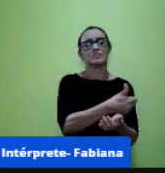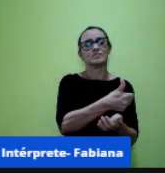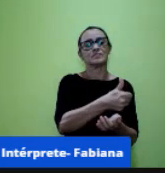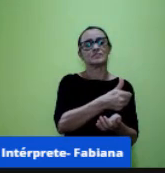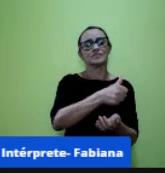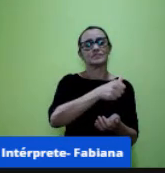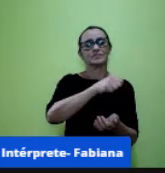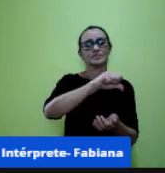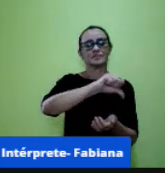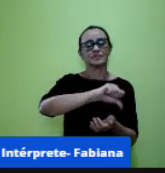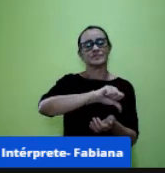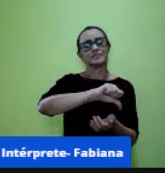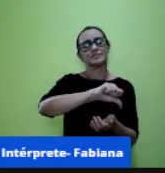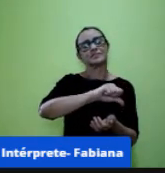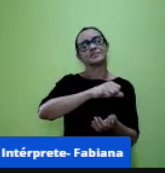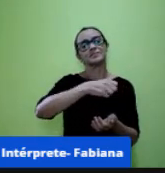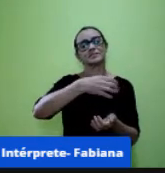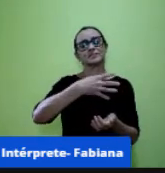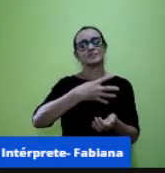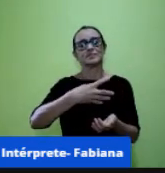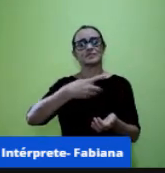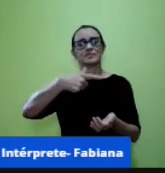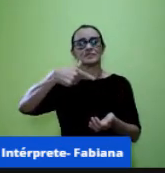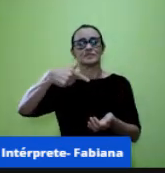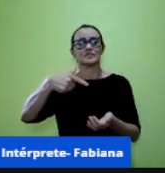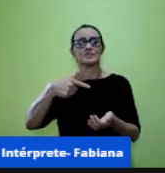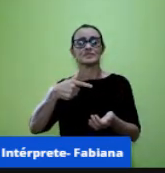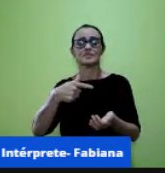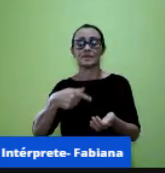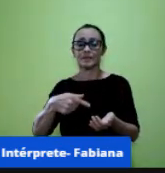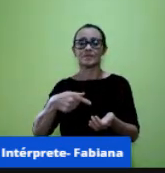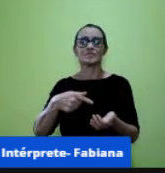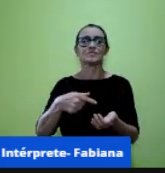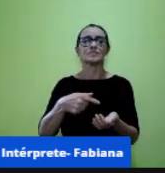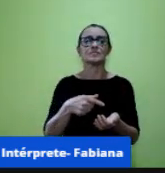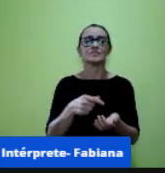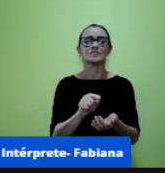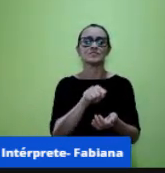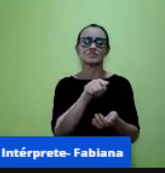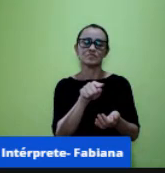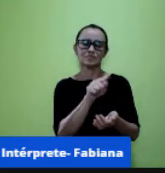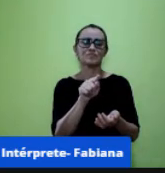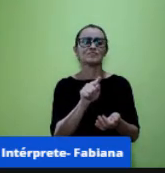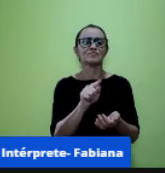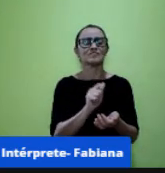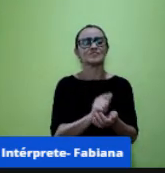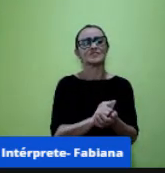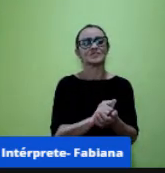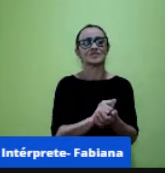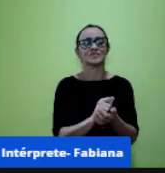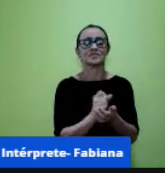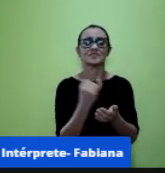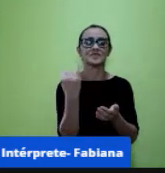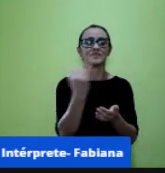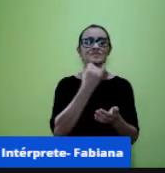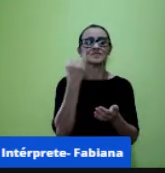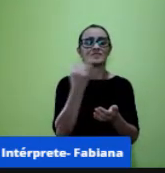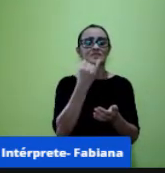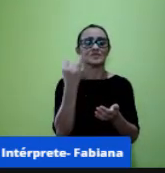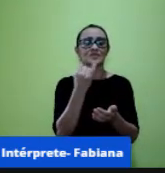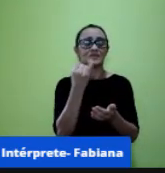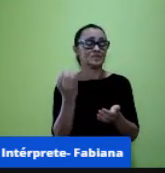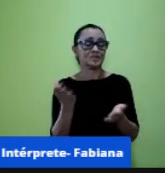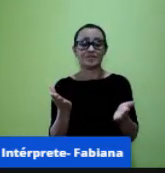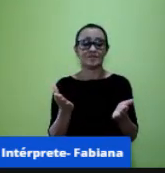esse bichinho aqui é uma importância eu ainda brigo com meus filhos né parece que essa geração a